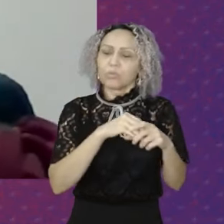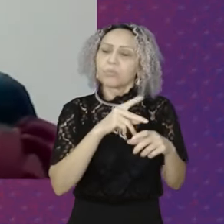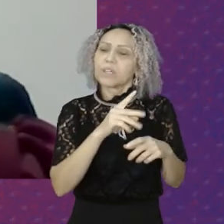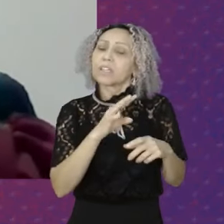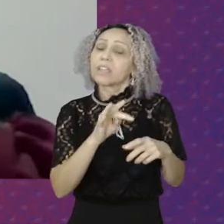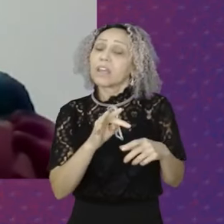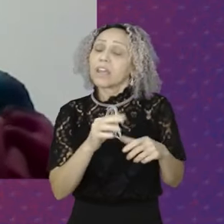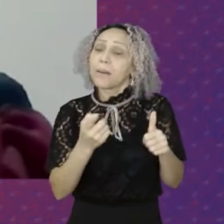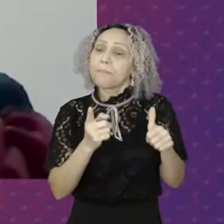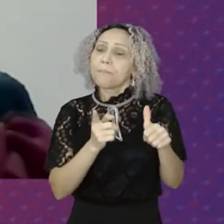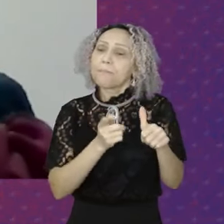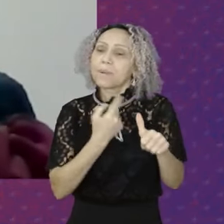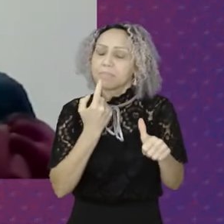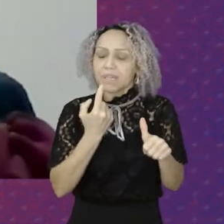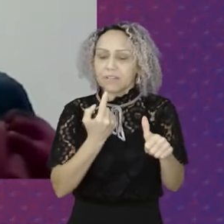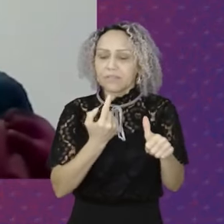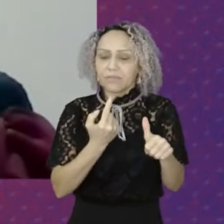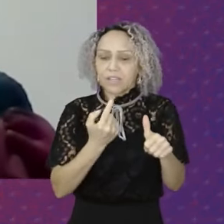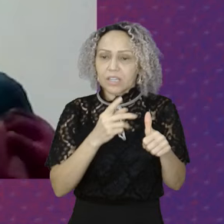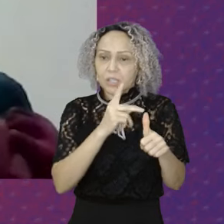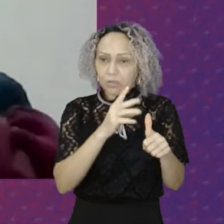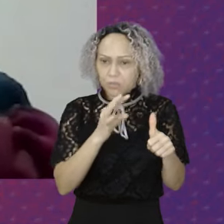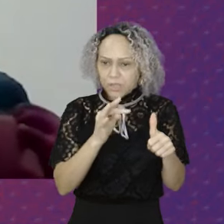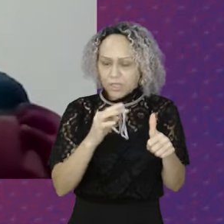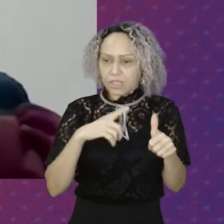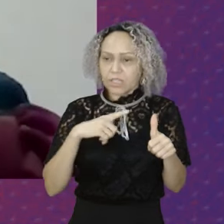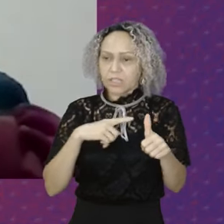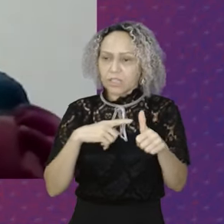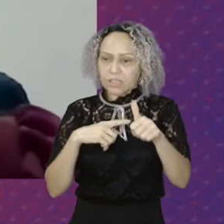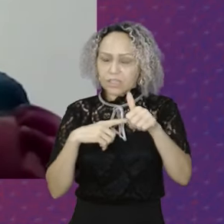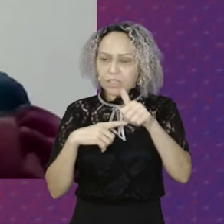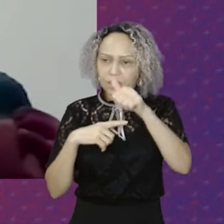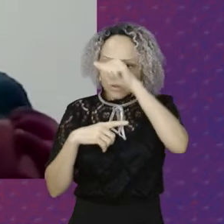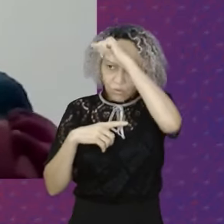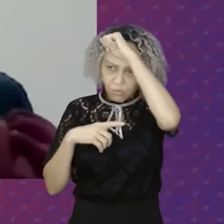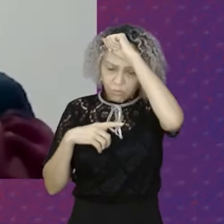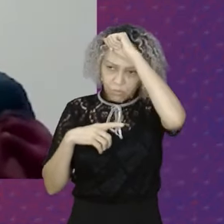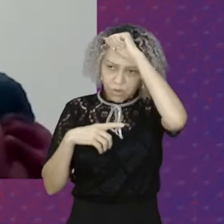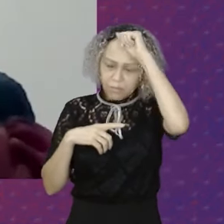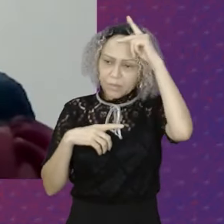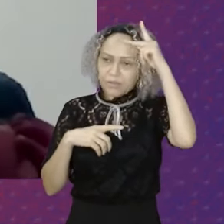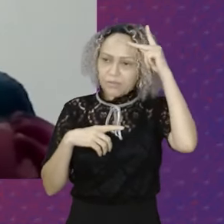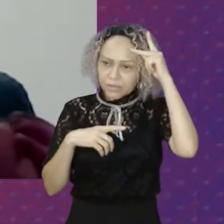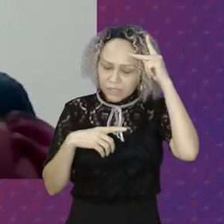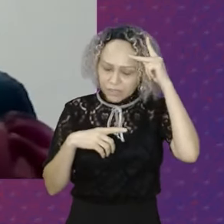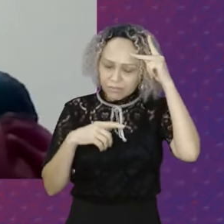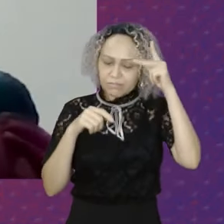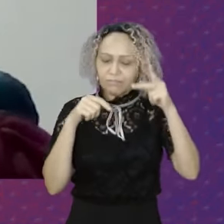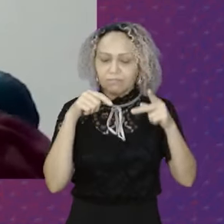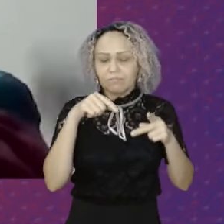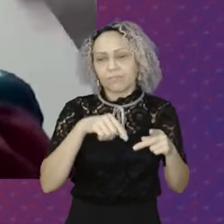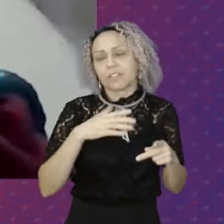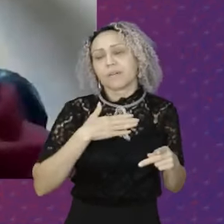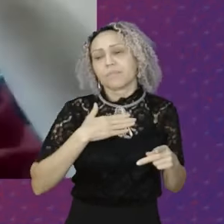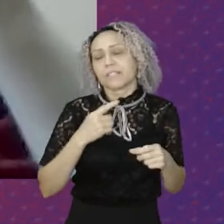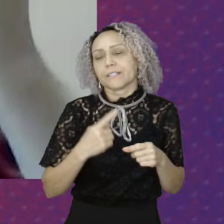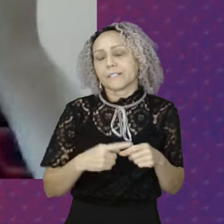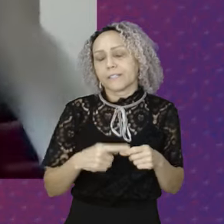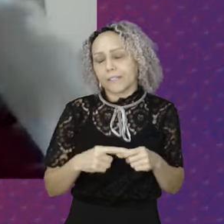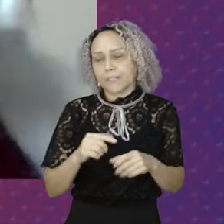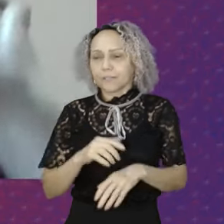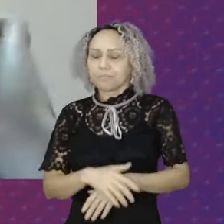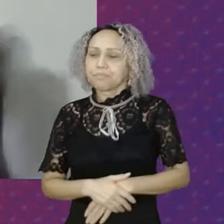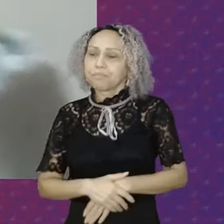Ocupa o executivo Na minha cidade Então É É muito desafiador Mas é muito prazeroso Também estar